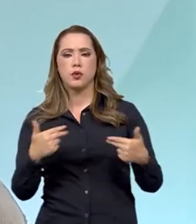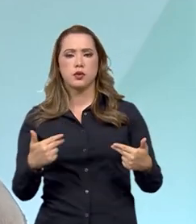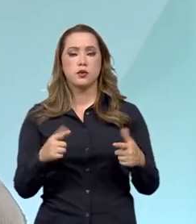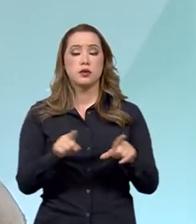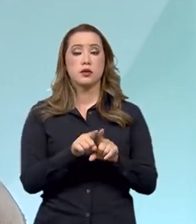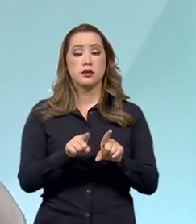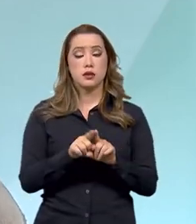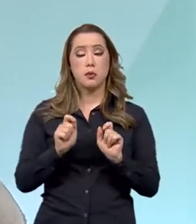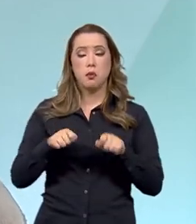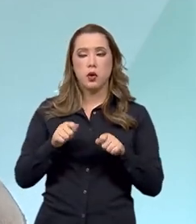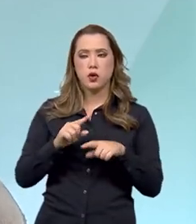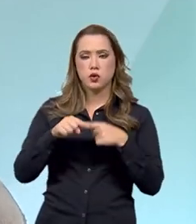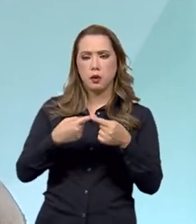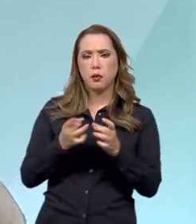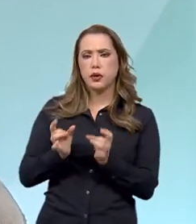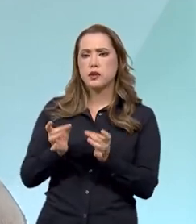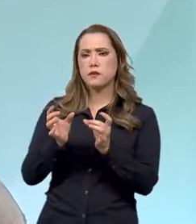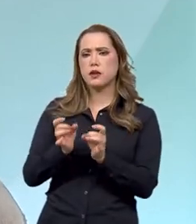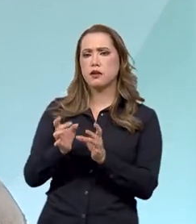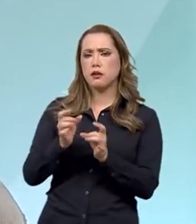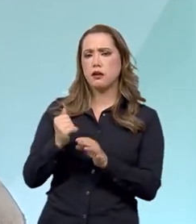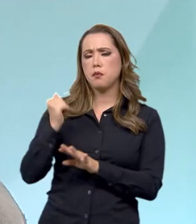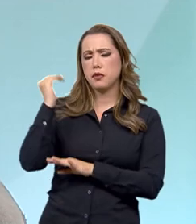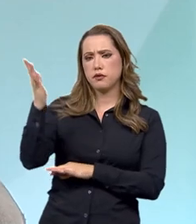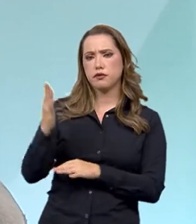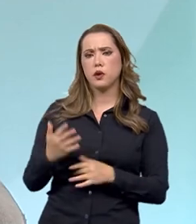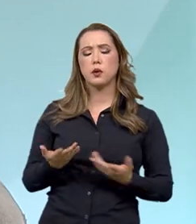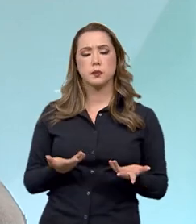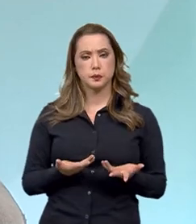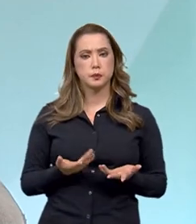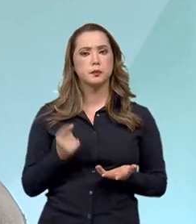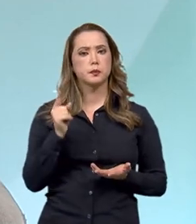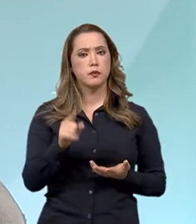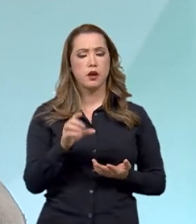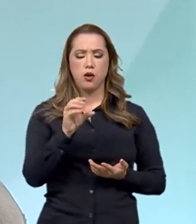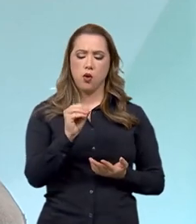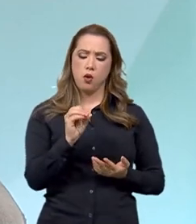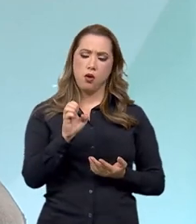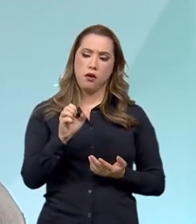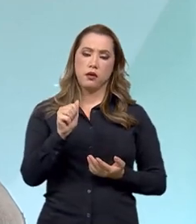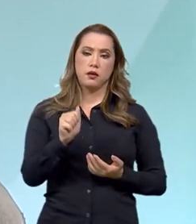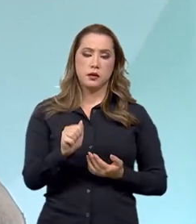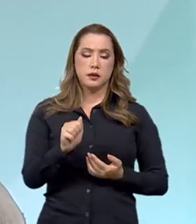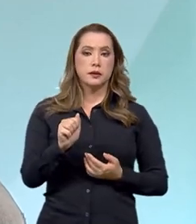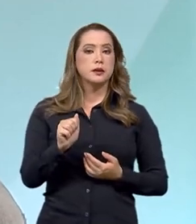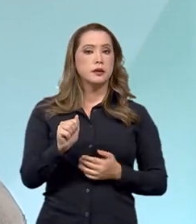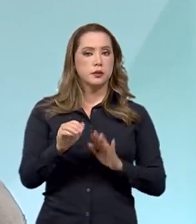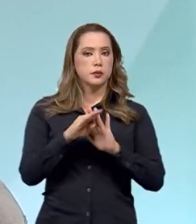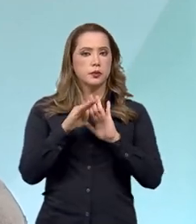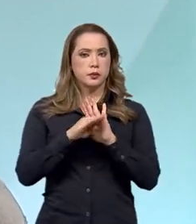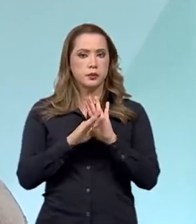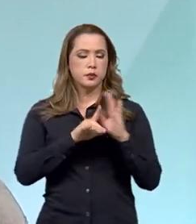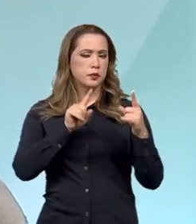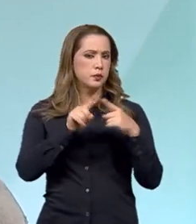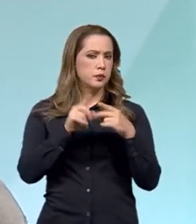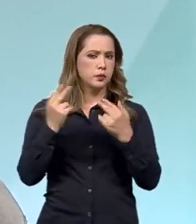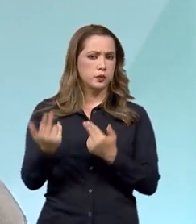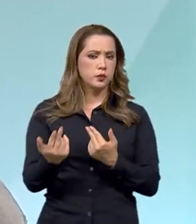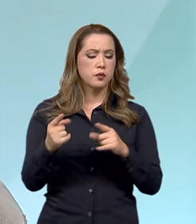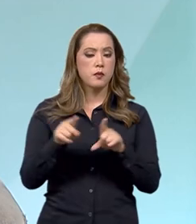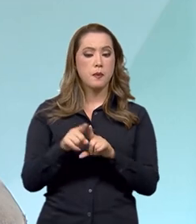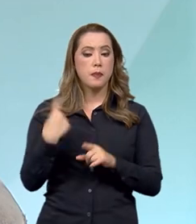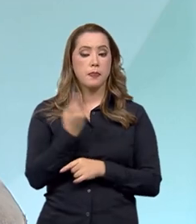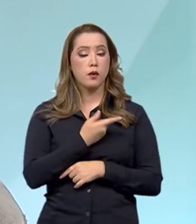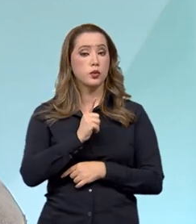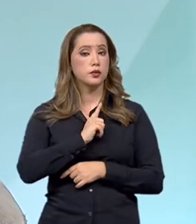exportar e gerar divisas. Então, OEA é um programa que visa isso. E nós conseguimos resultados muito expressivos. Hoje nós